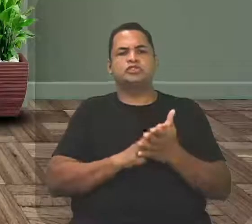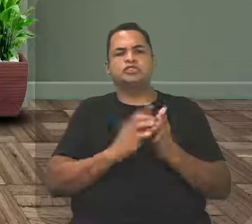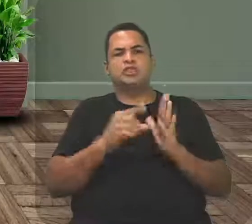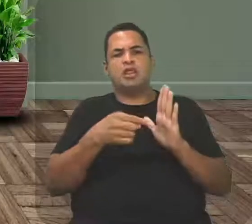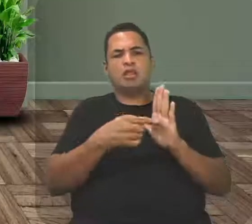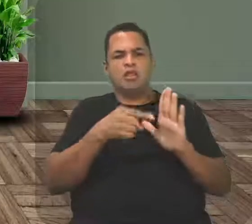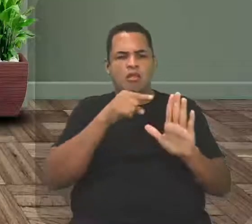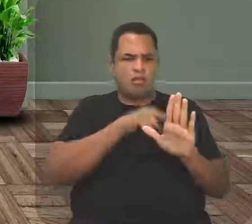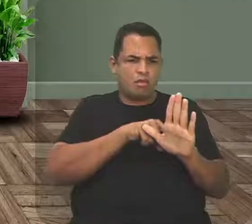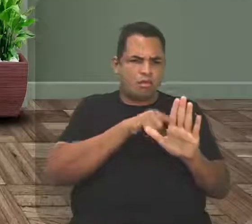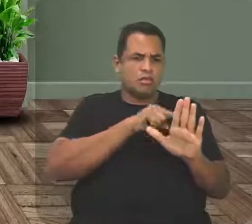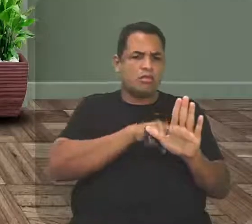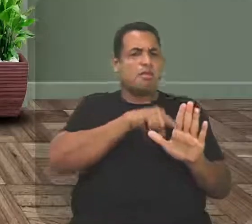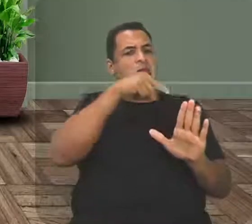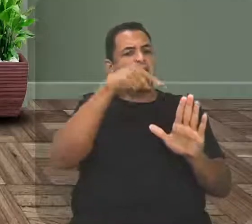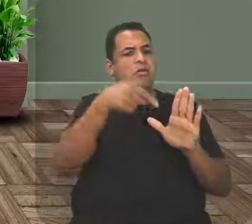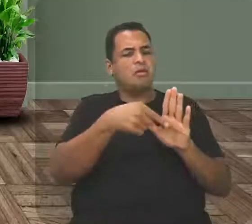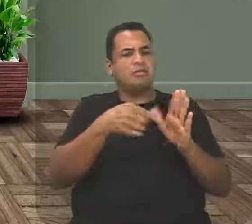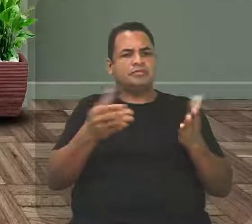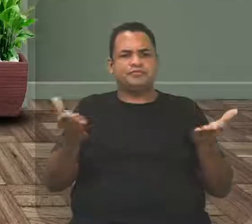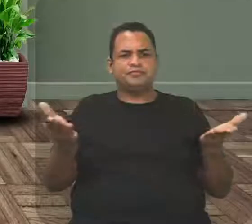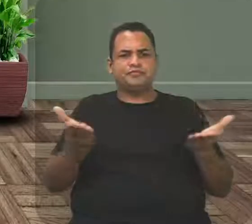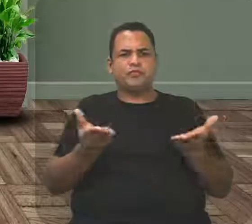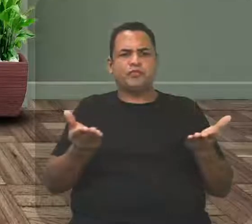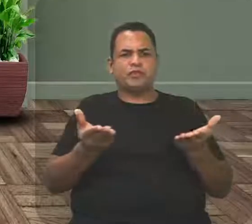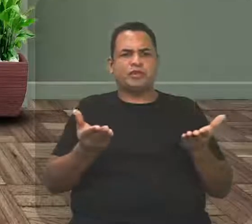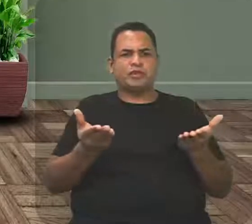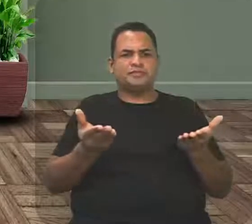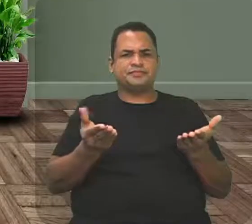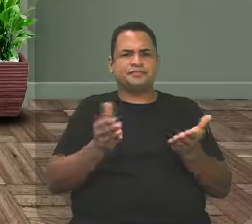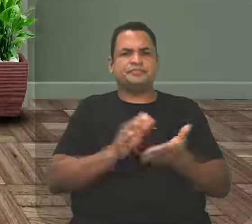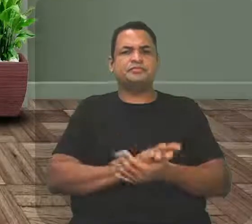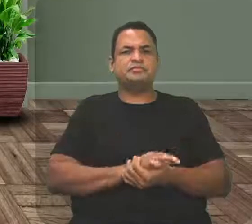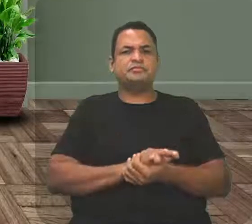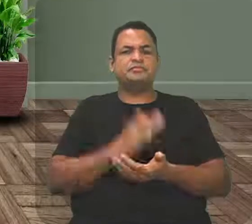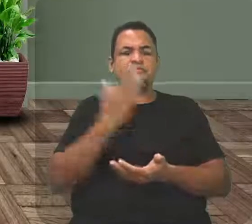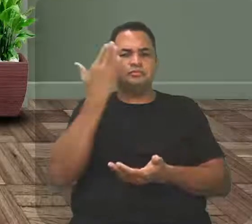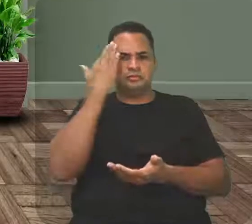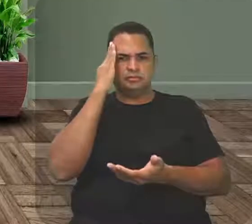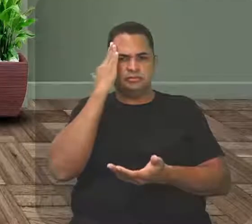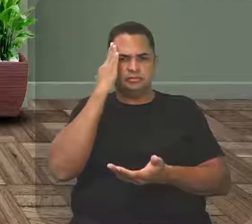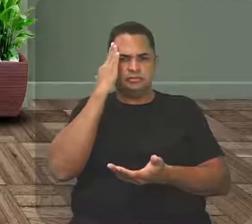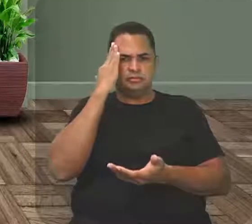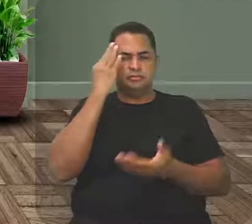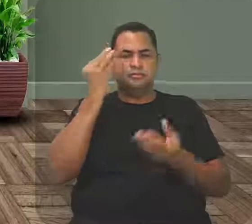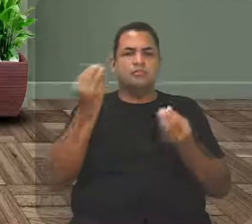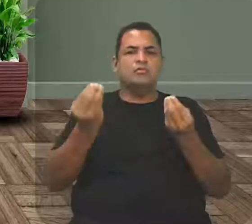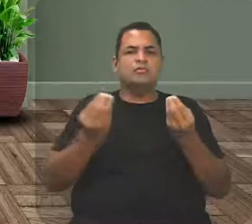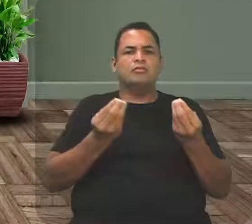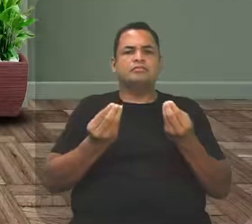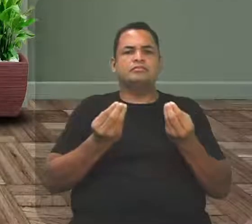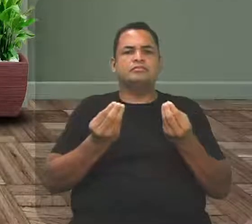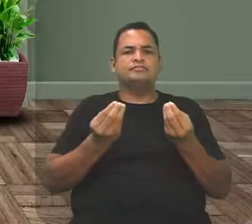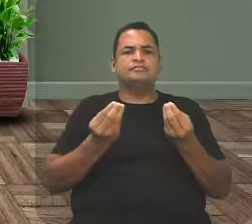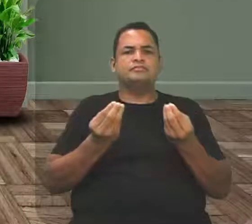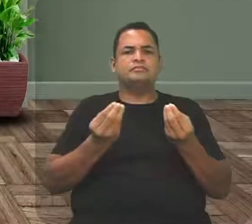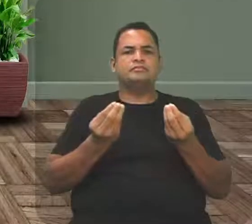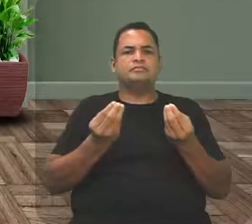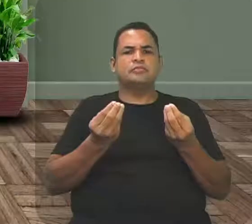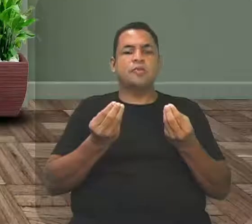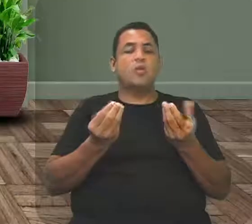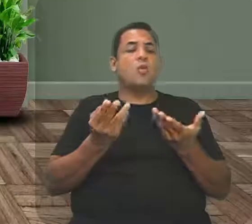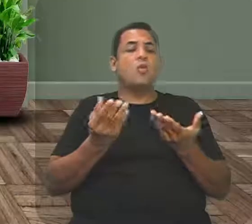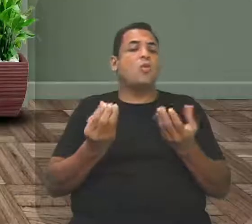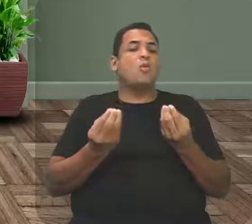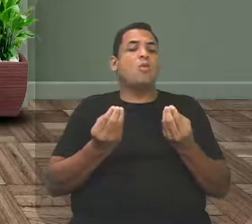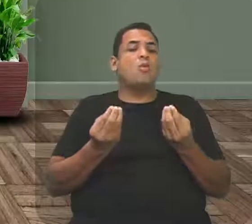denotação e conotação, vamos agora, né? Para entender o... O sentido... Onde usa. Onde